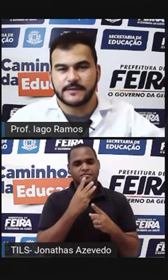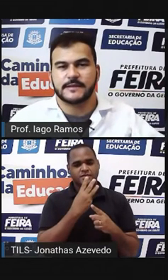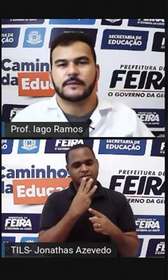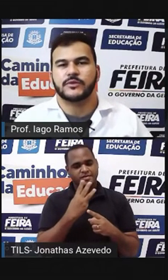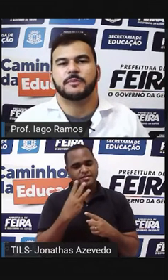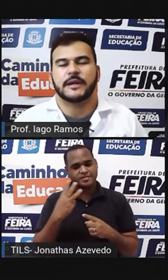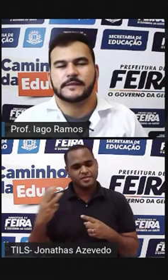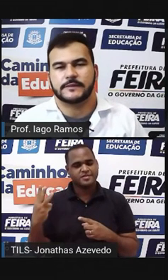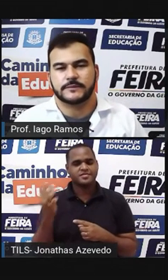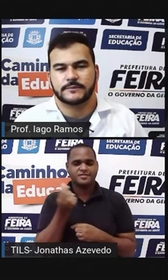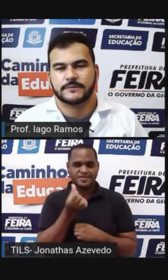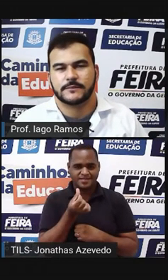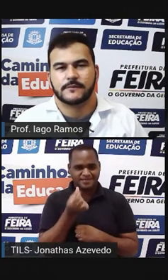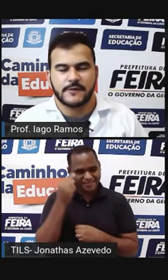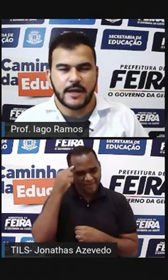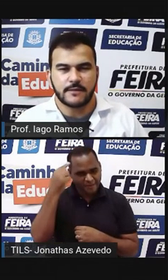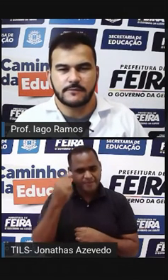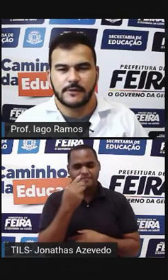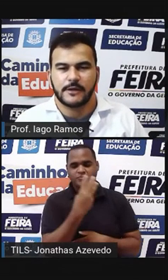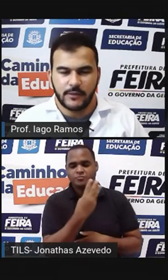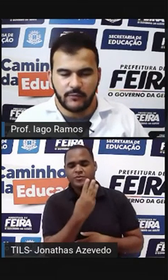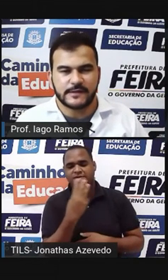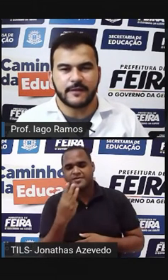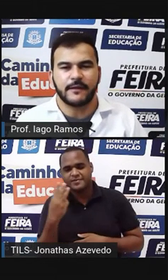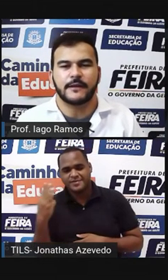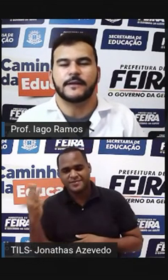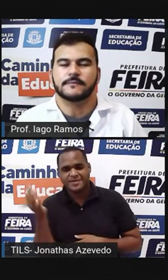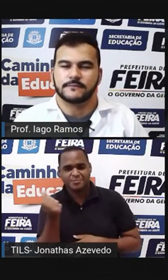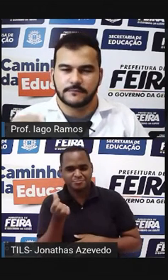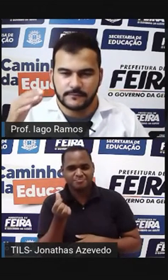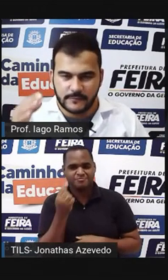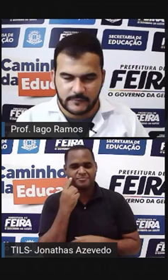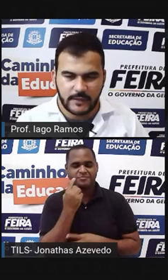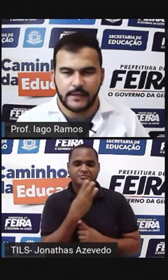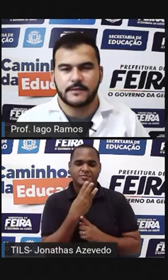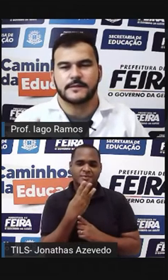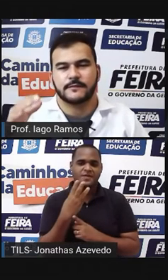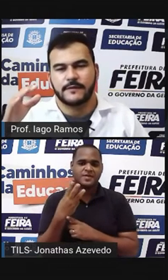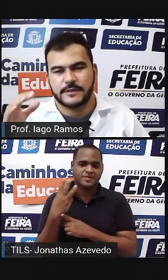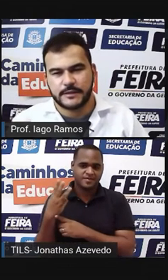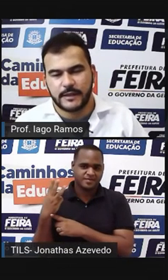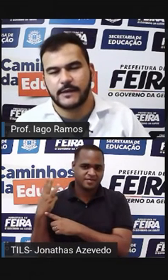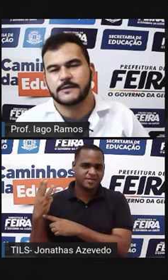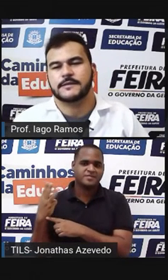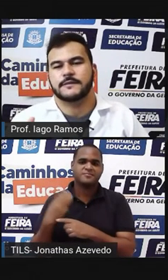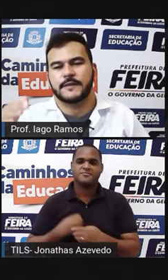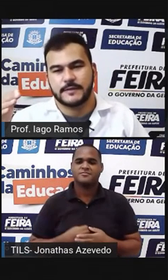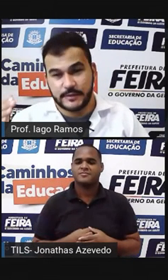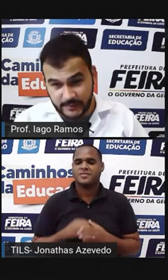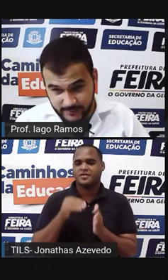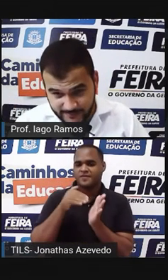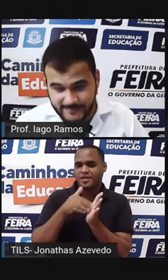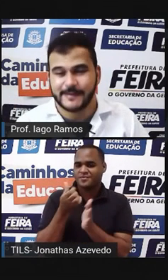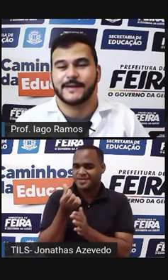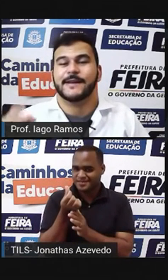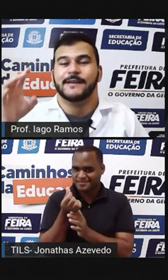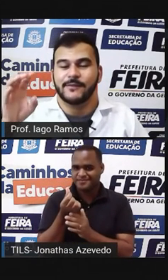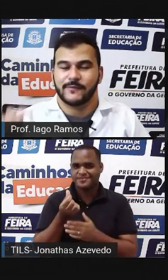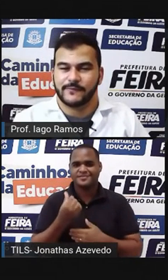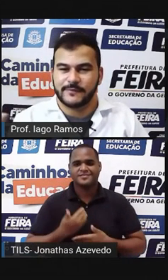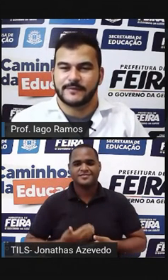E fazer essa multiplicação Certo? Então eu vou escrever ali 3 vezes 3 Vezes 3